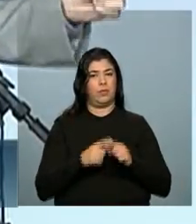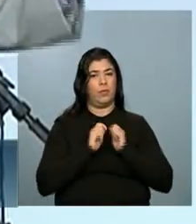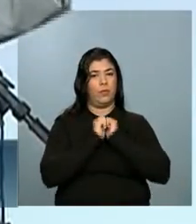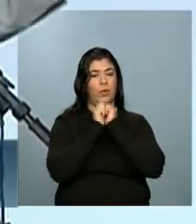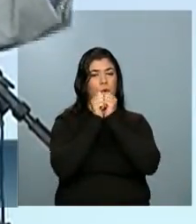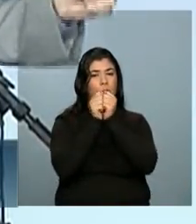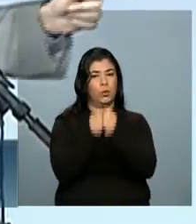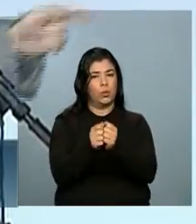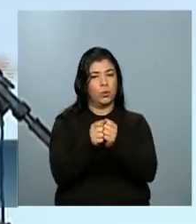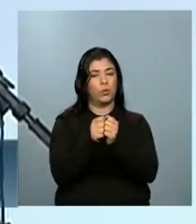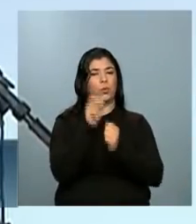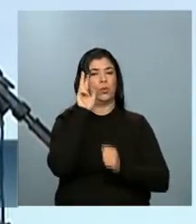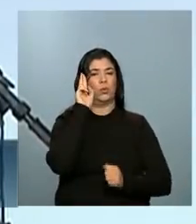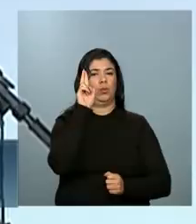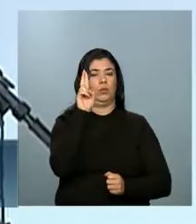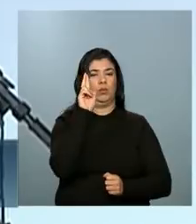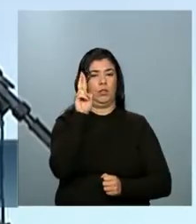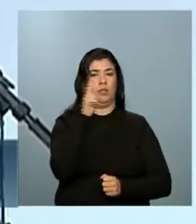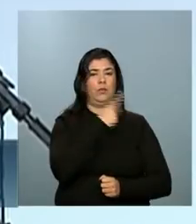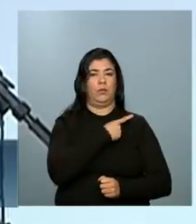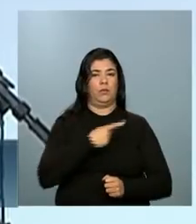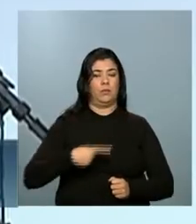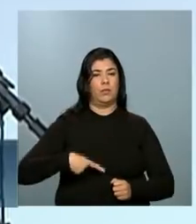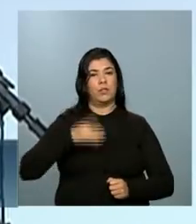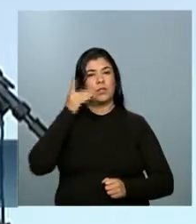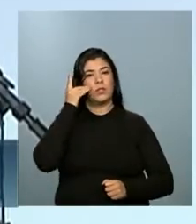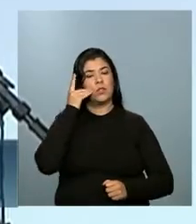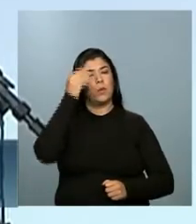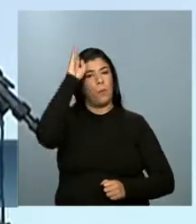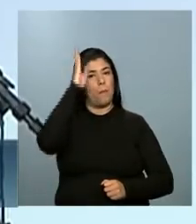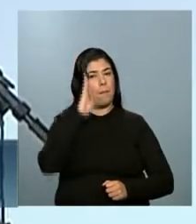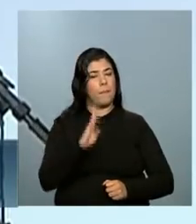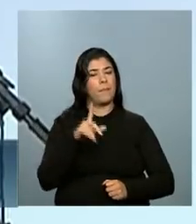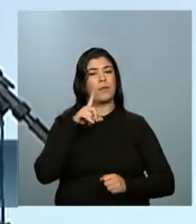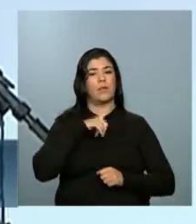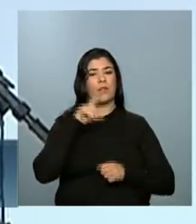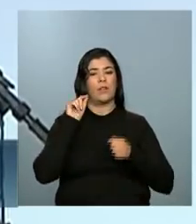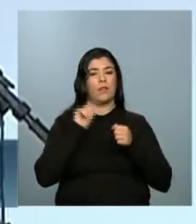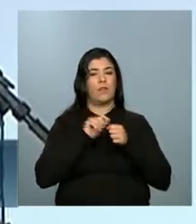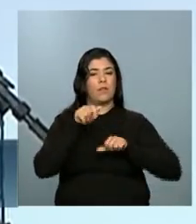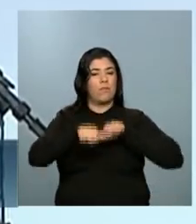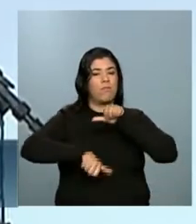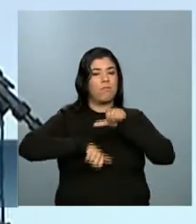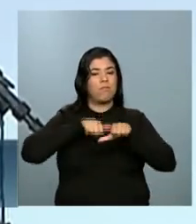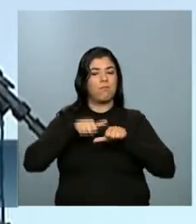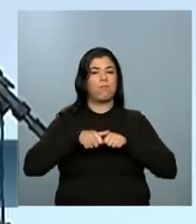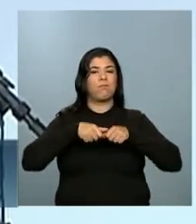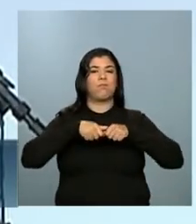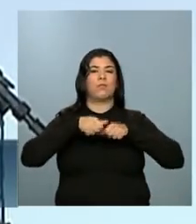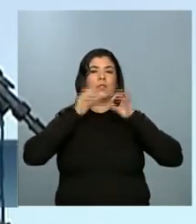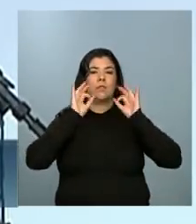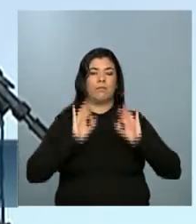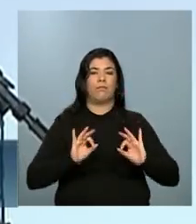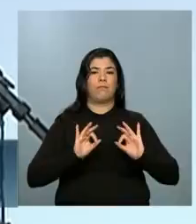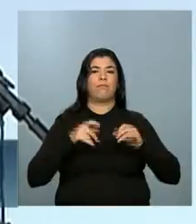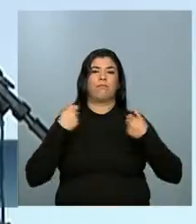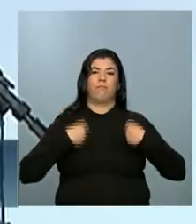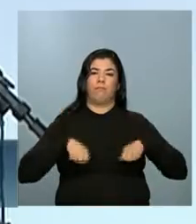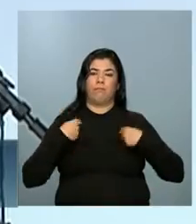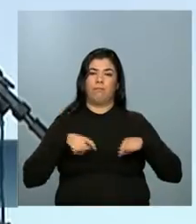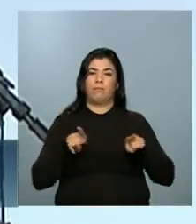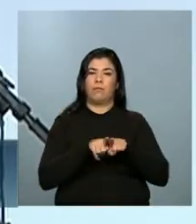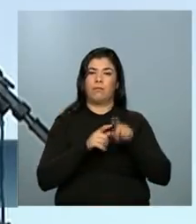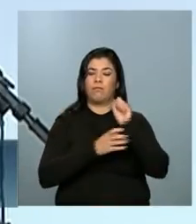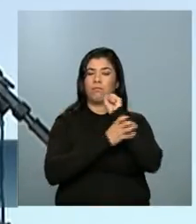comando, com a liderança da Presidenta Dilma, o Brasil está fazendo as transformações necessárias para